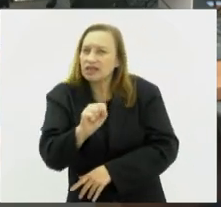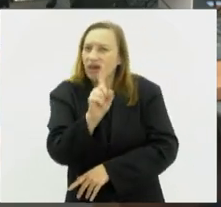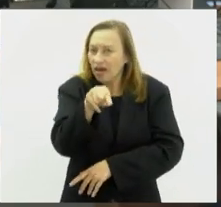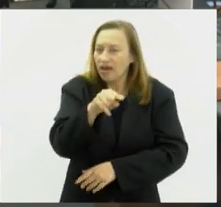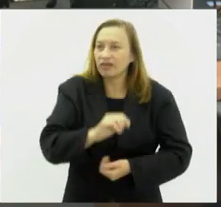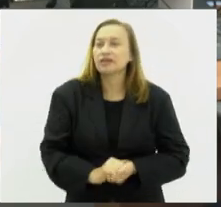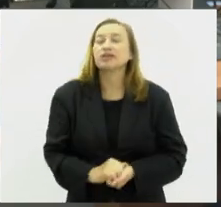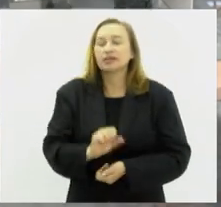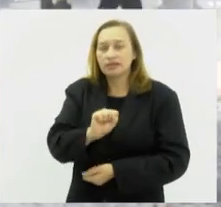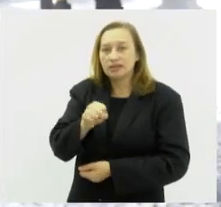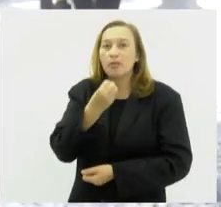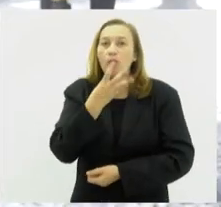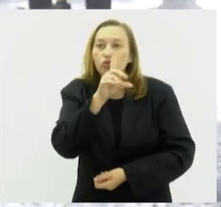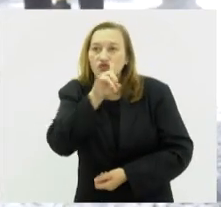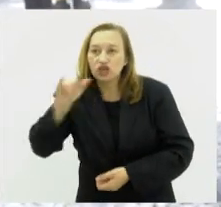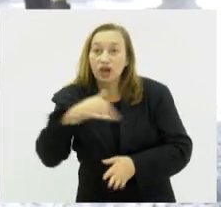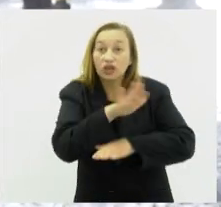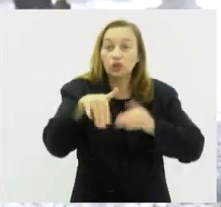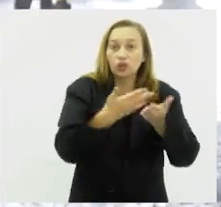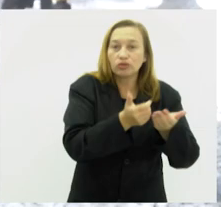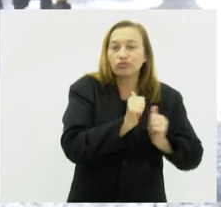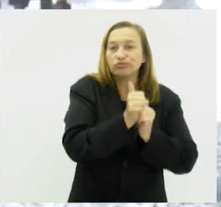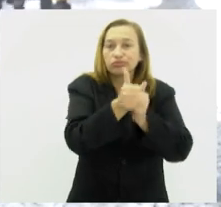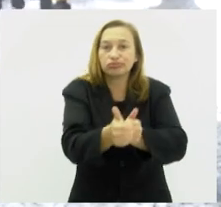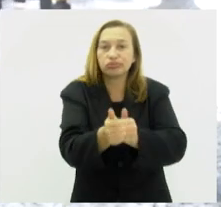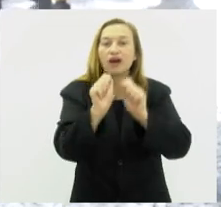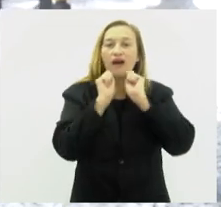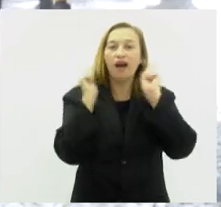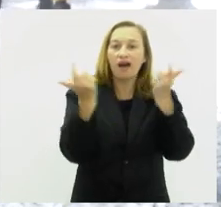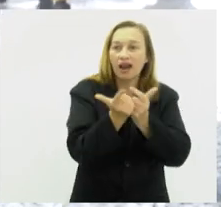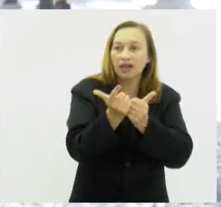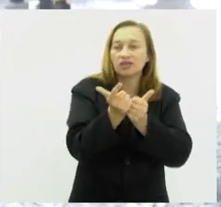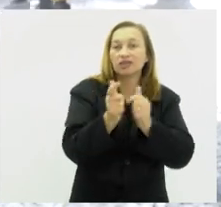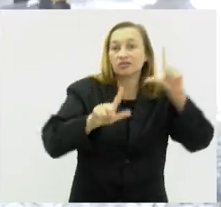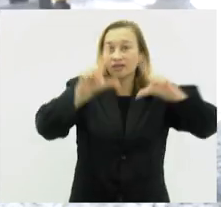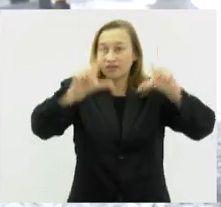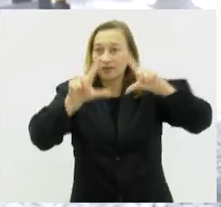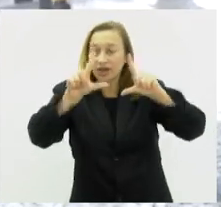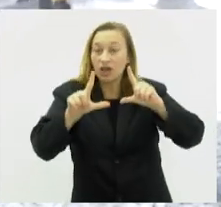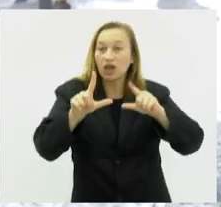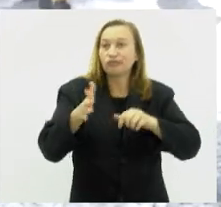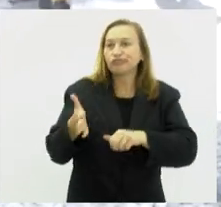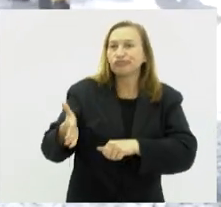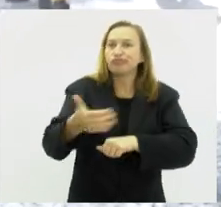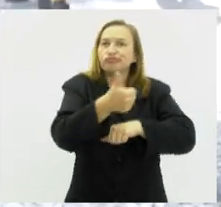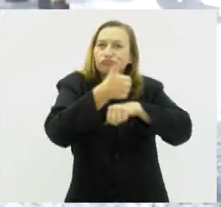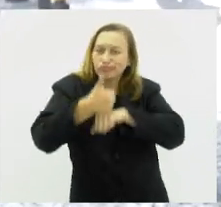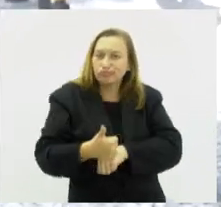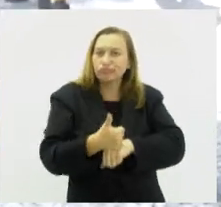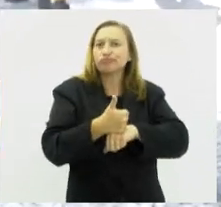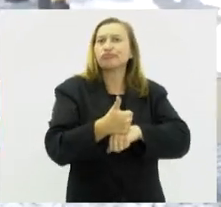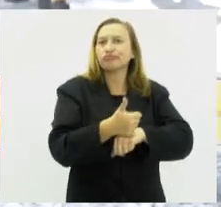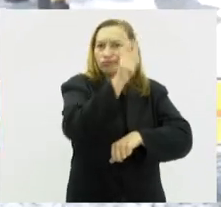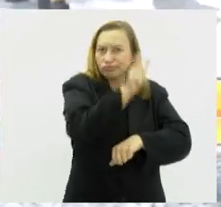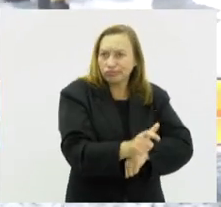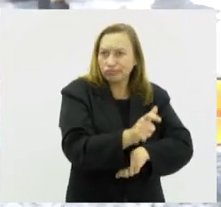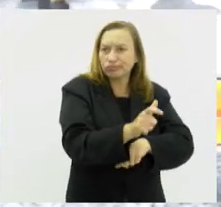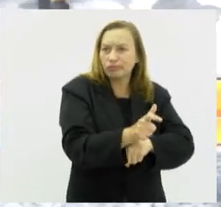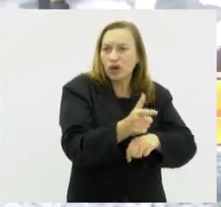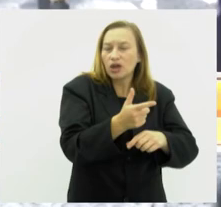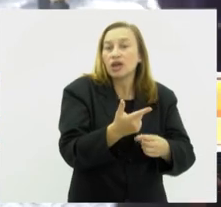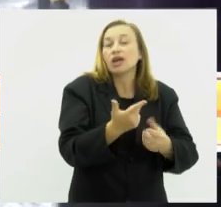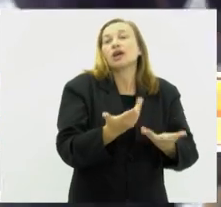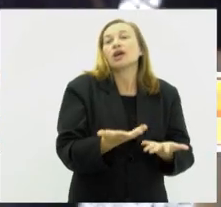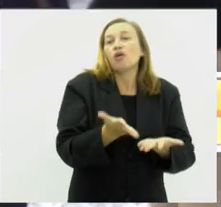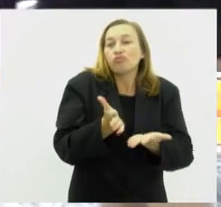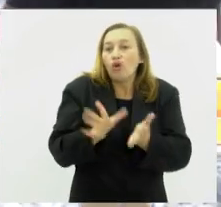Bom dia, Vicente. Bom dia a todos que acompanham a TV Alerj. Os golpistas se reinventando a cada dia, né, Vicente, para aplicar os golpes na população. E